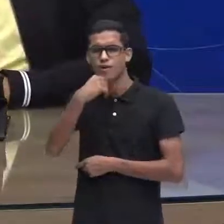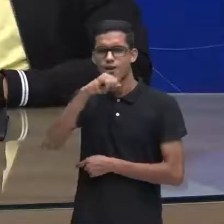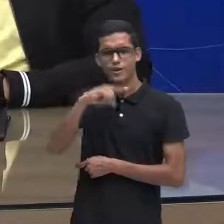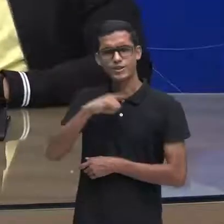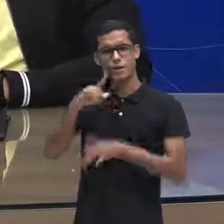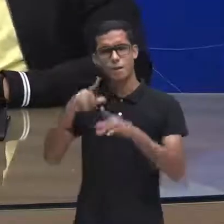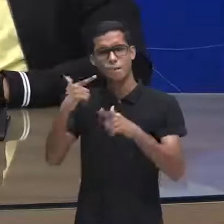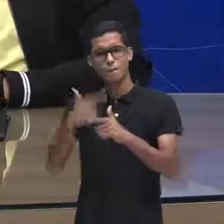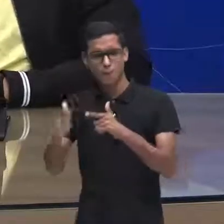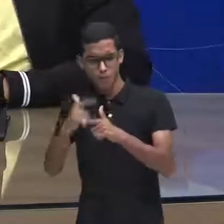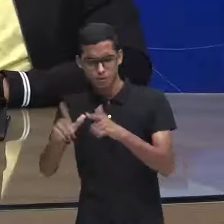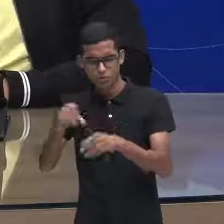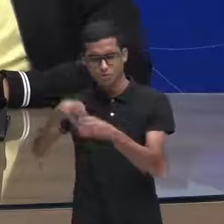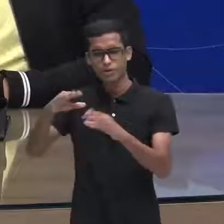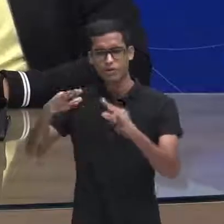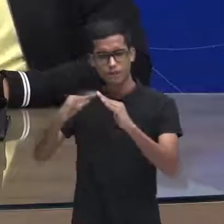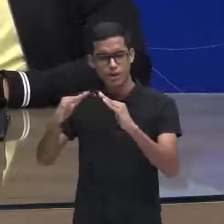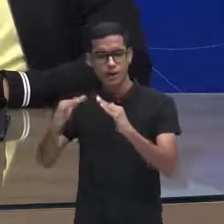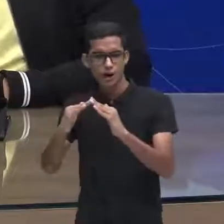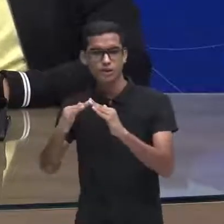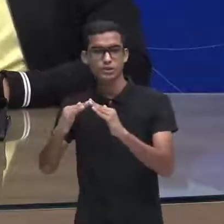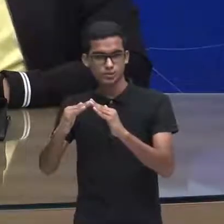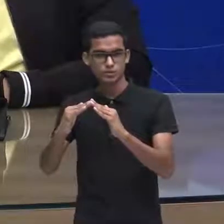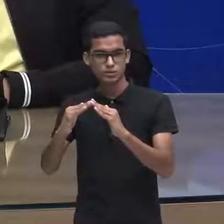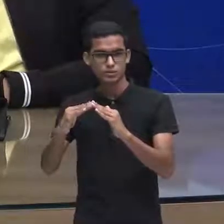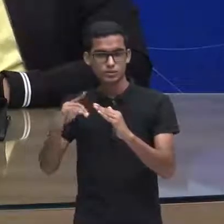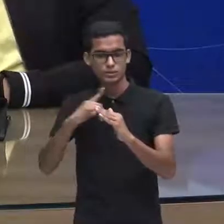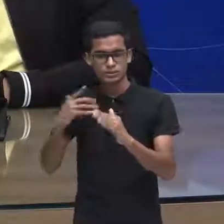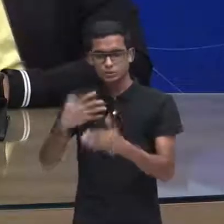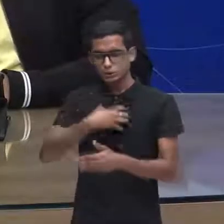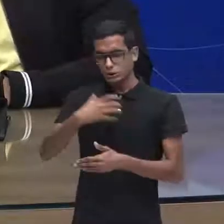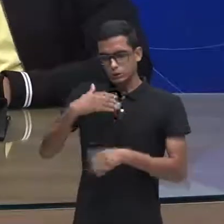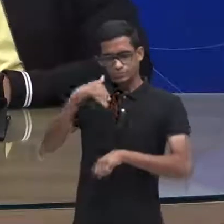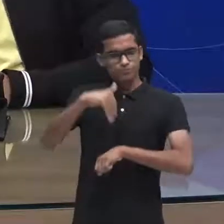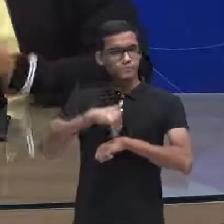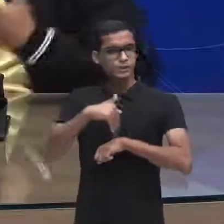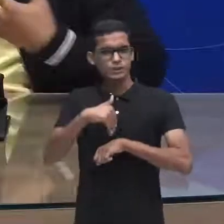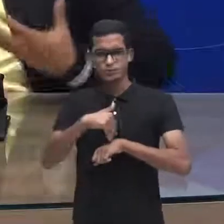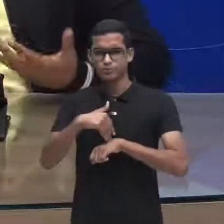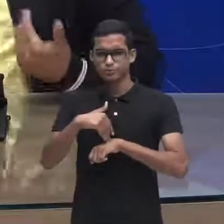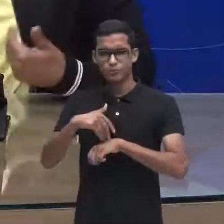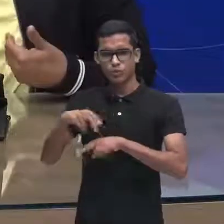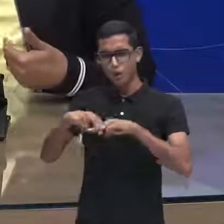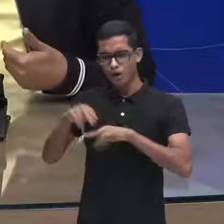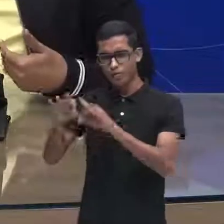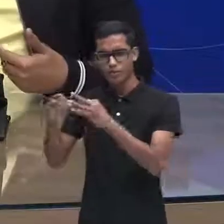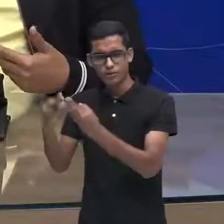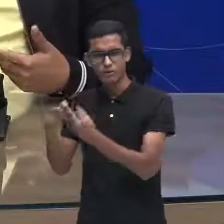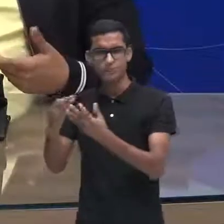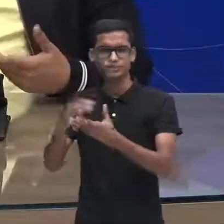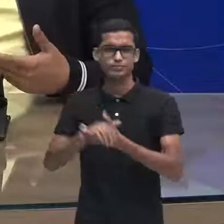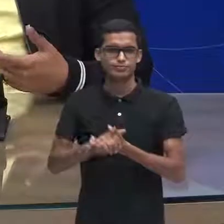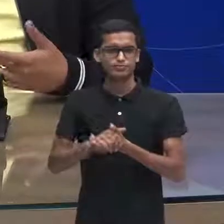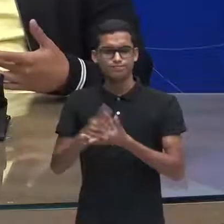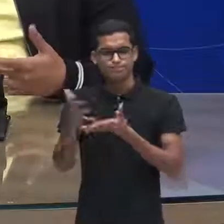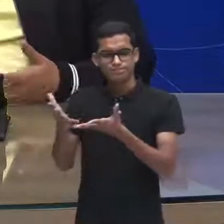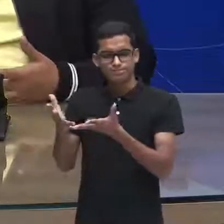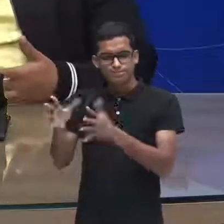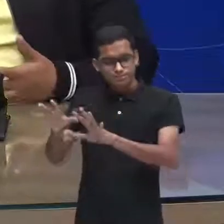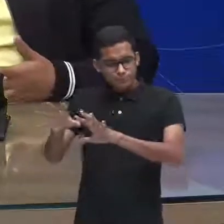acabava sendo, recebendo esse aspecto de culpa diante desses problemas que eles tinham, de alguma forma ela absorveu isso,